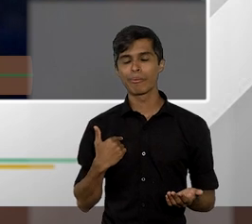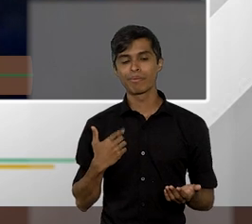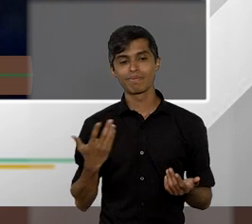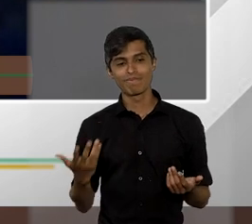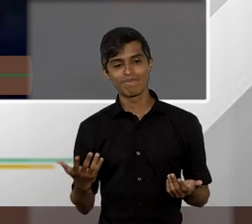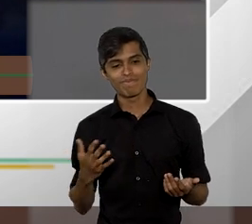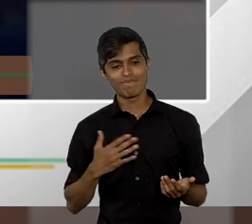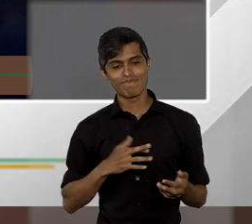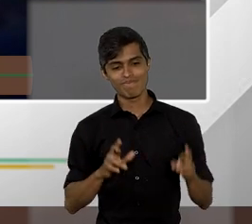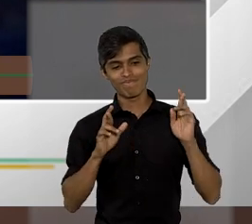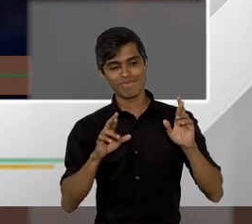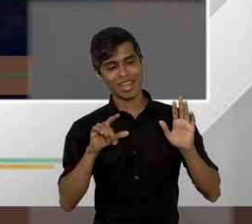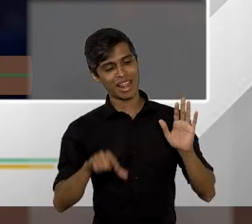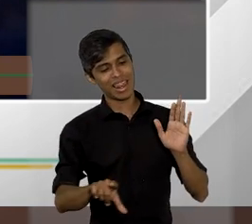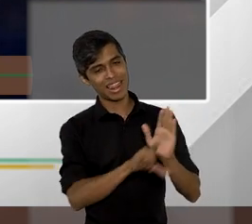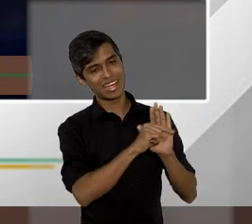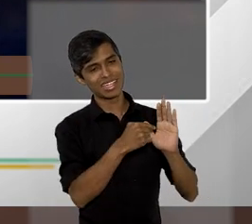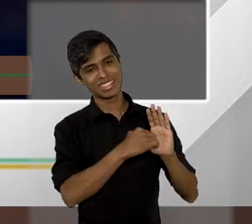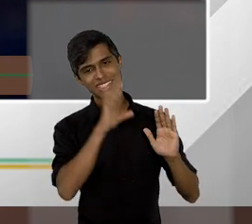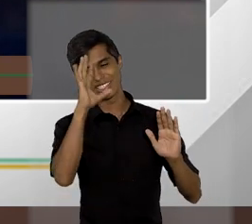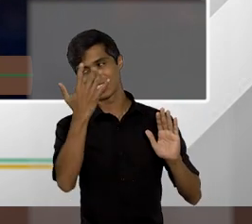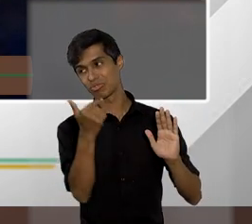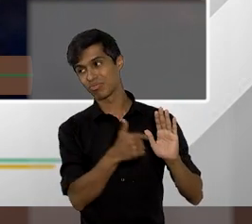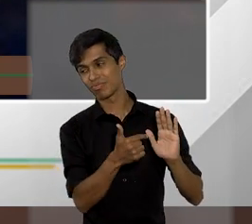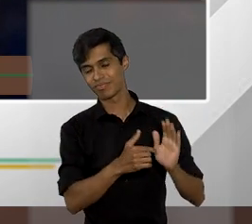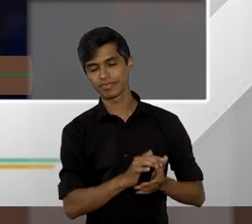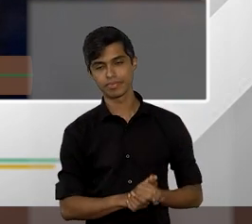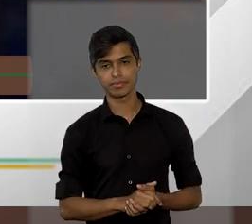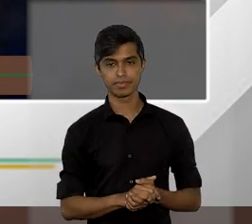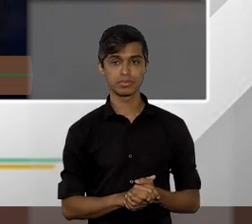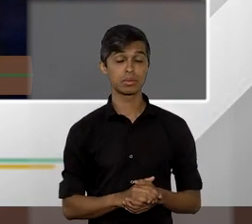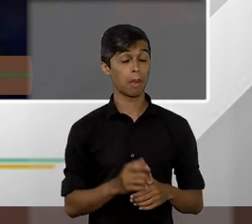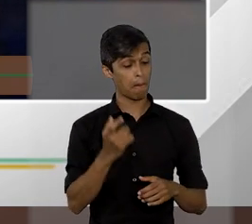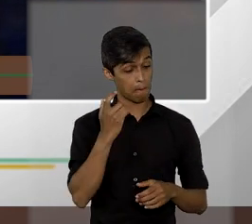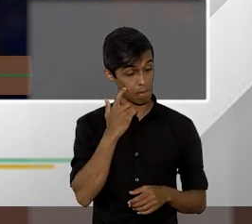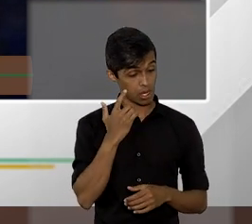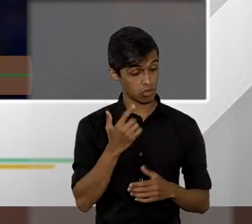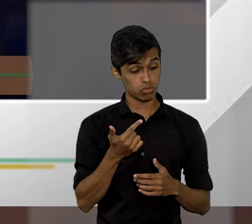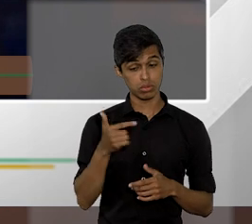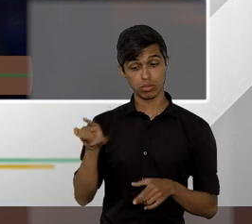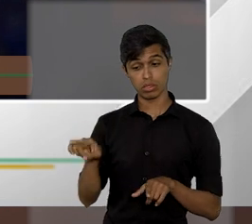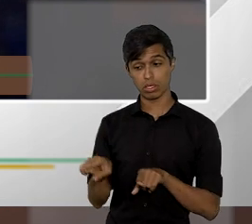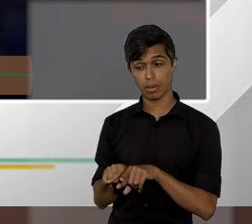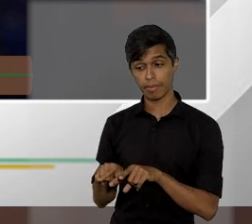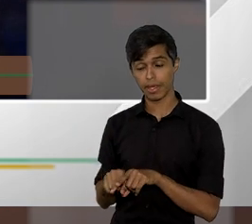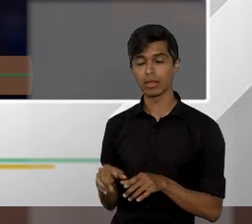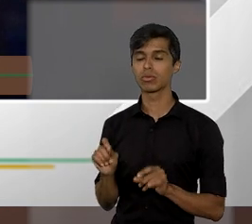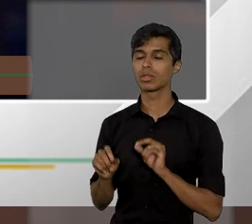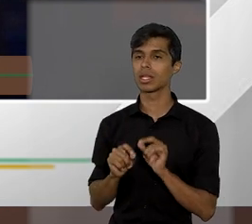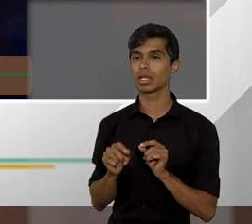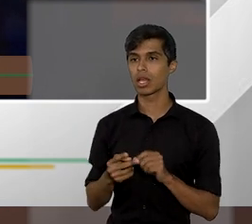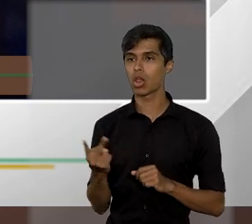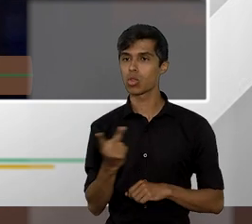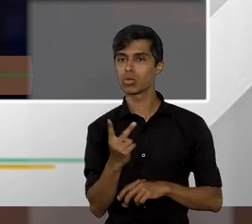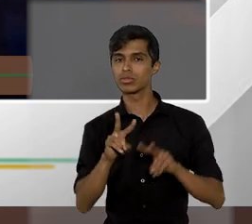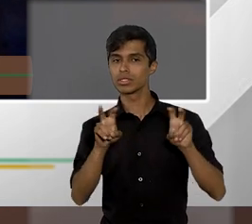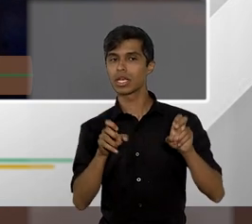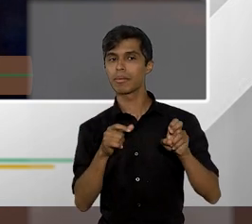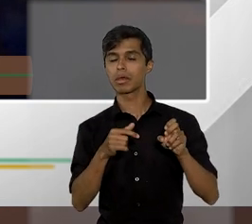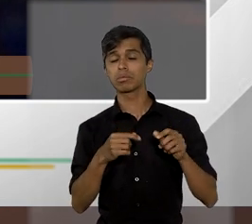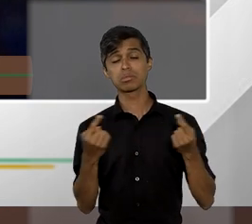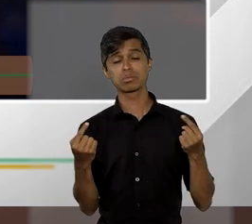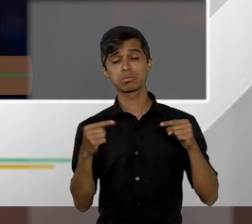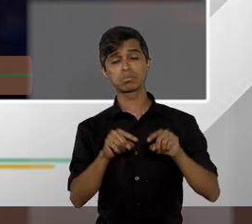da minha expectativa na lei regulamentadora penso por outro lado que essas duas questões poderão